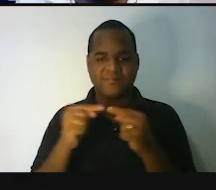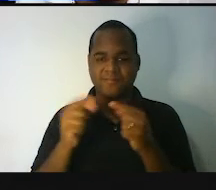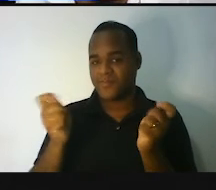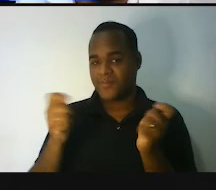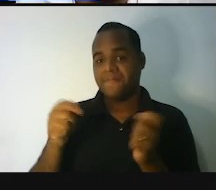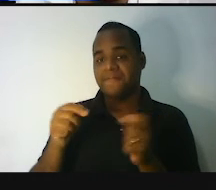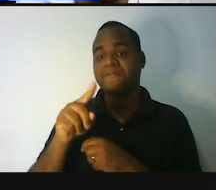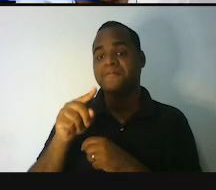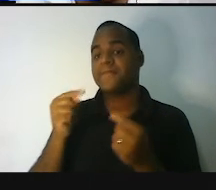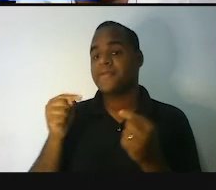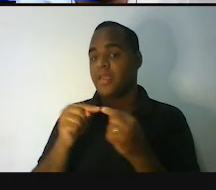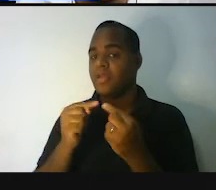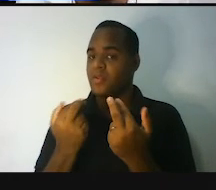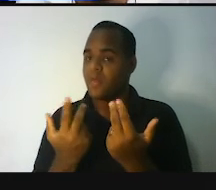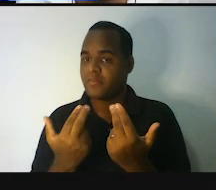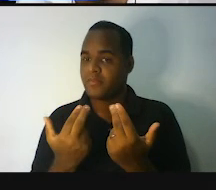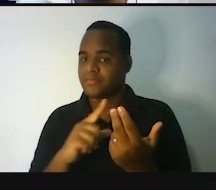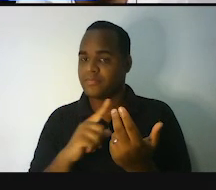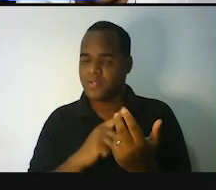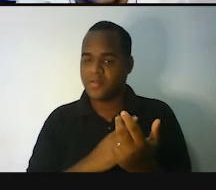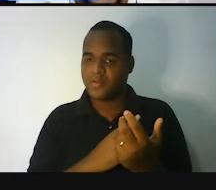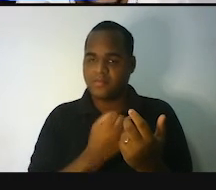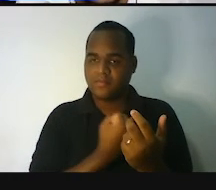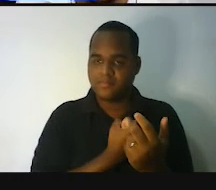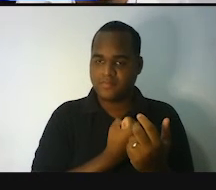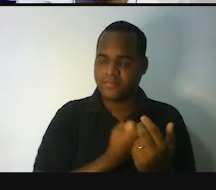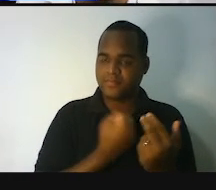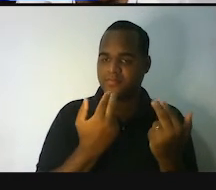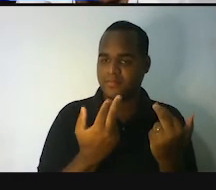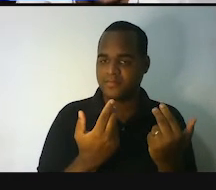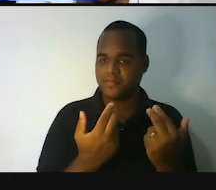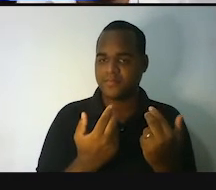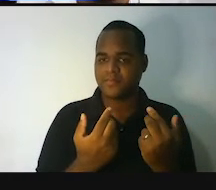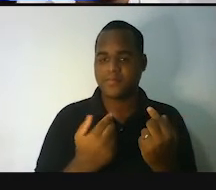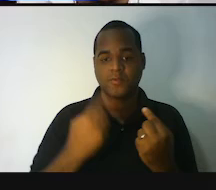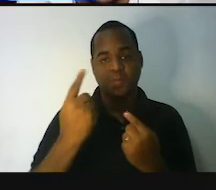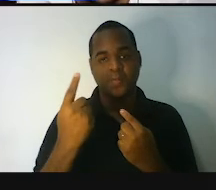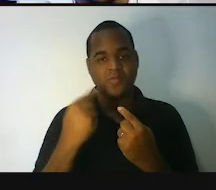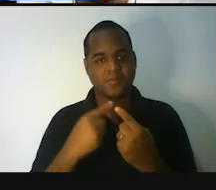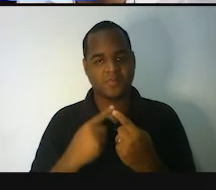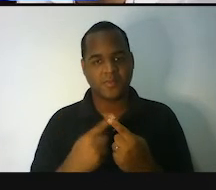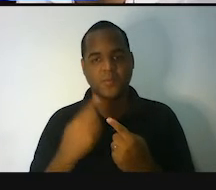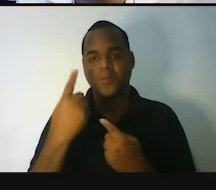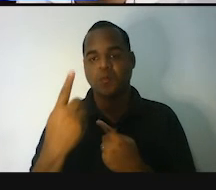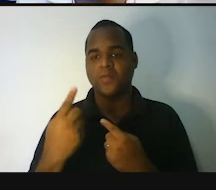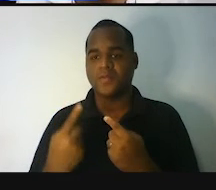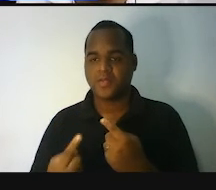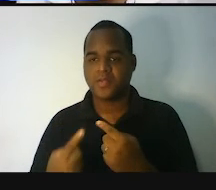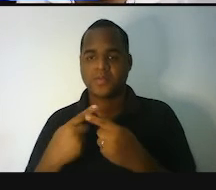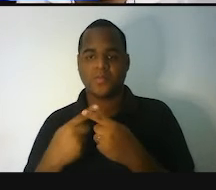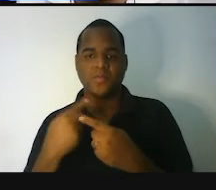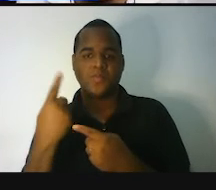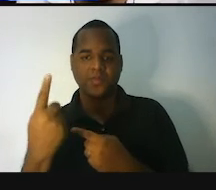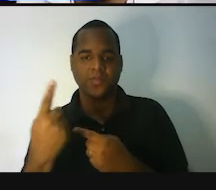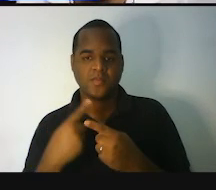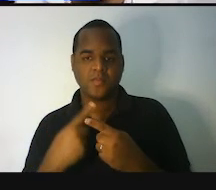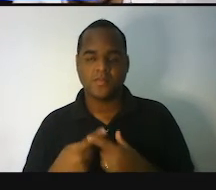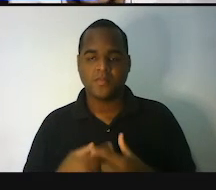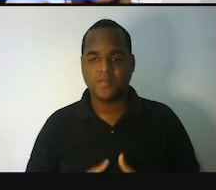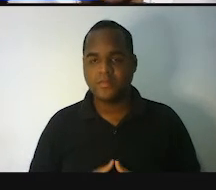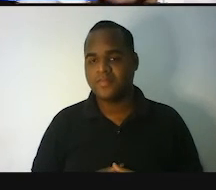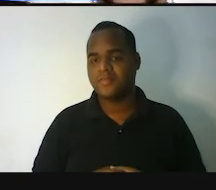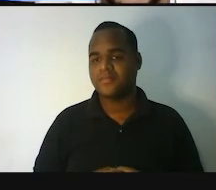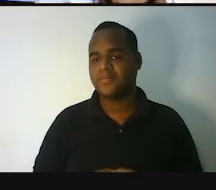o número um, são iguais, vezes o número um. Então quando eu multiplico números iguais, eu estou falando da potenciação.